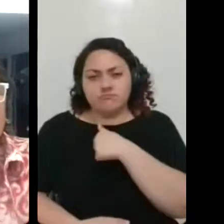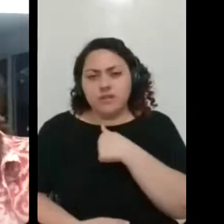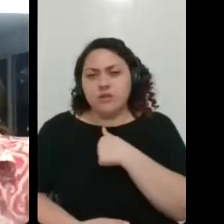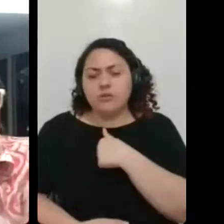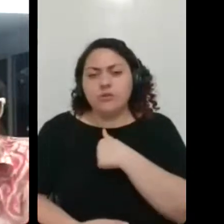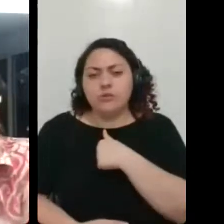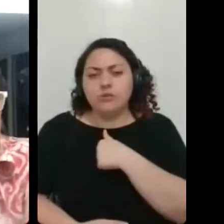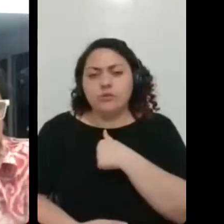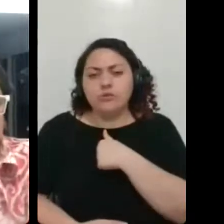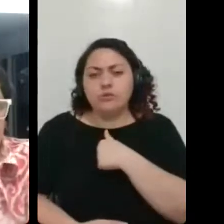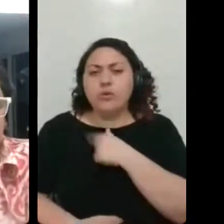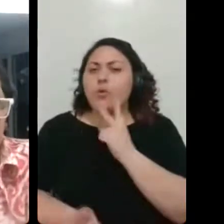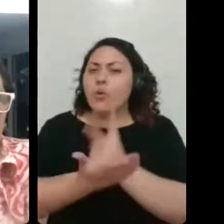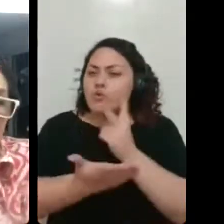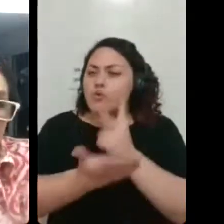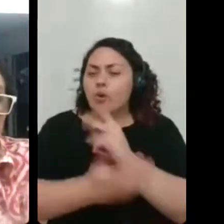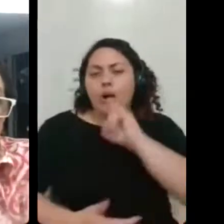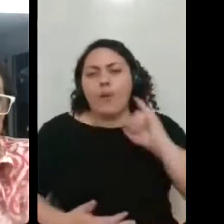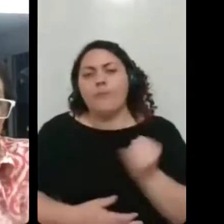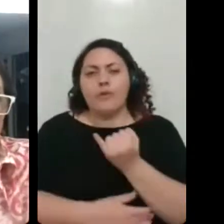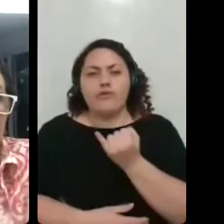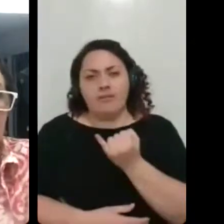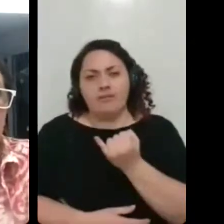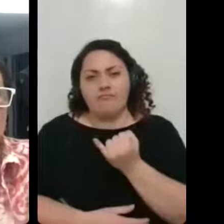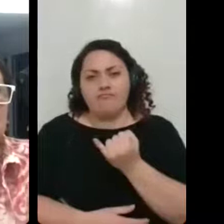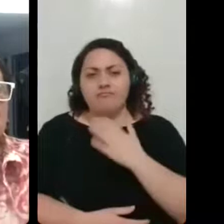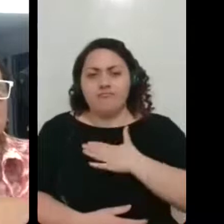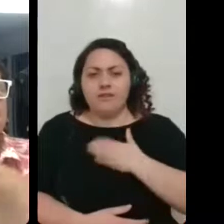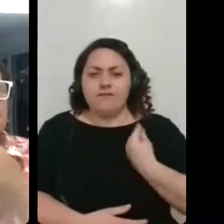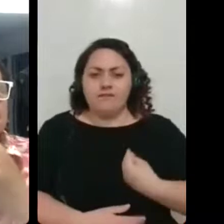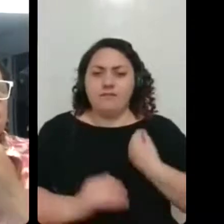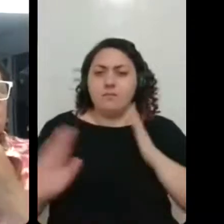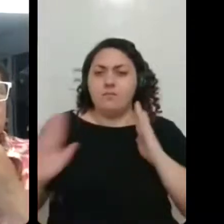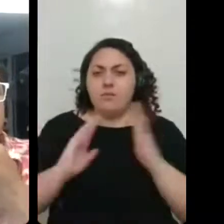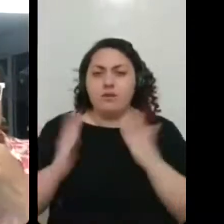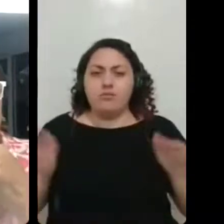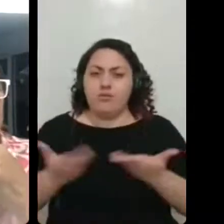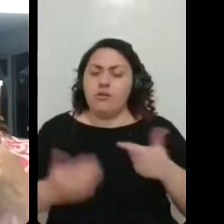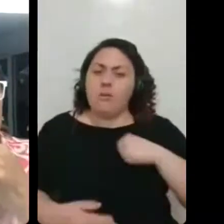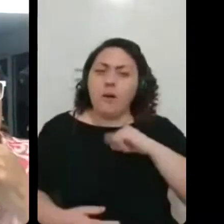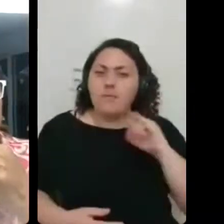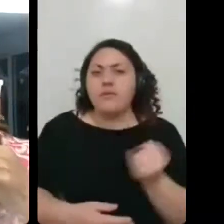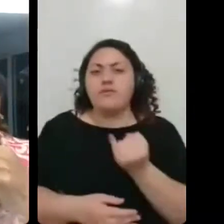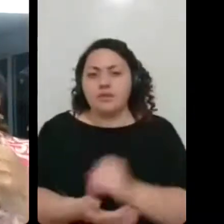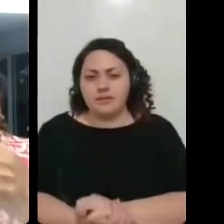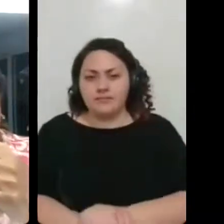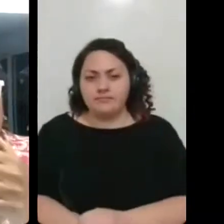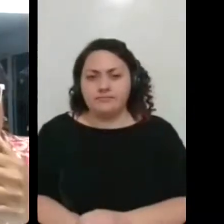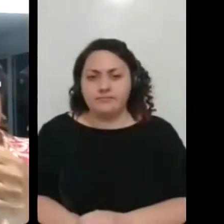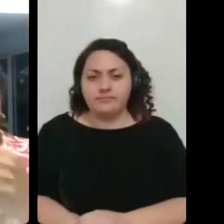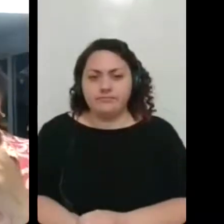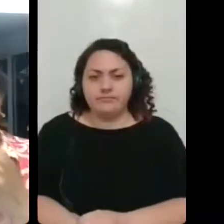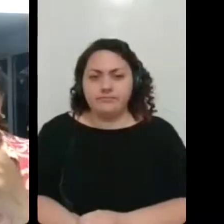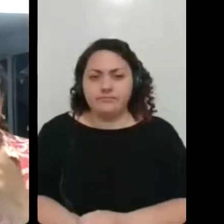de curtir o que eu tenho de vontade hoje. Eu não tô deixando de fazer